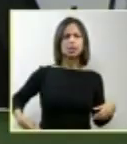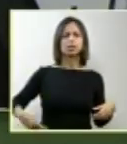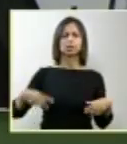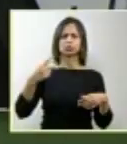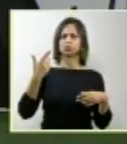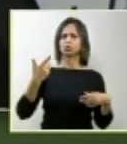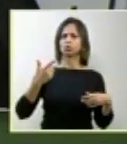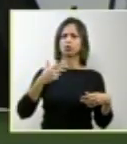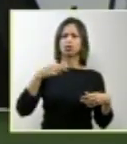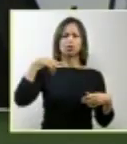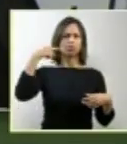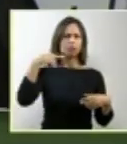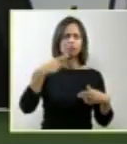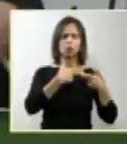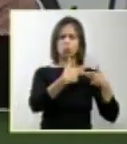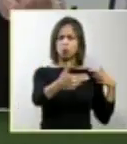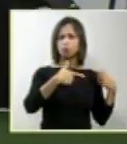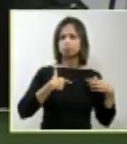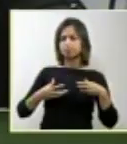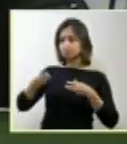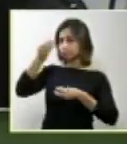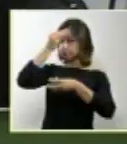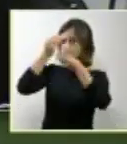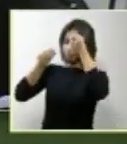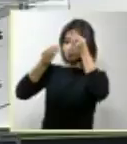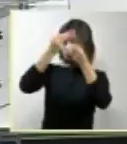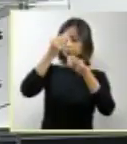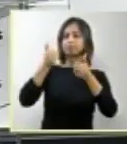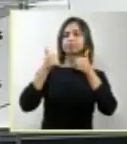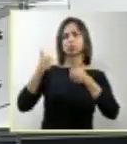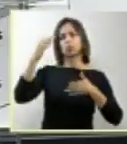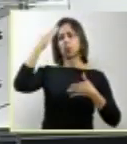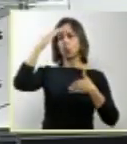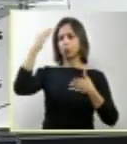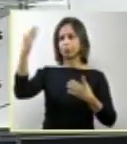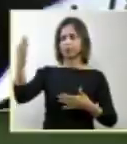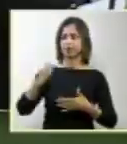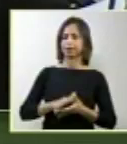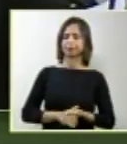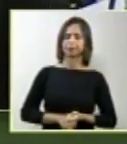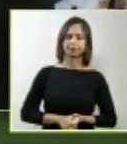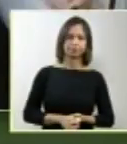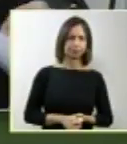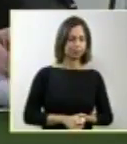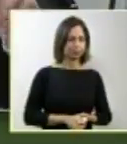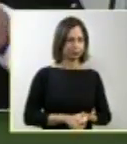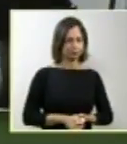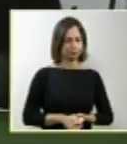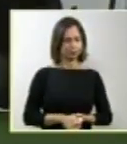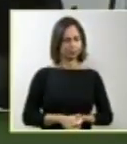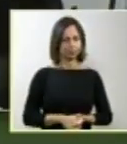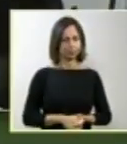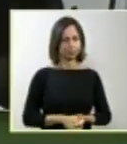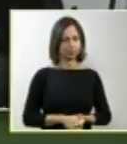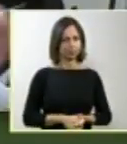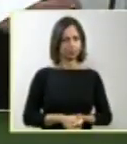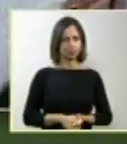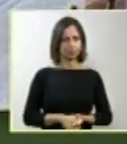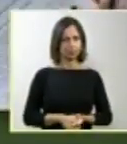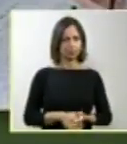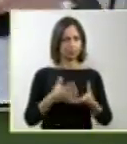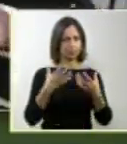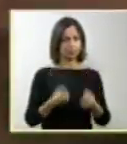Everton Neves Peterson. Muito obrigado, a sua excelência. Vamos